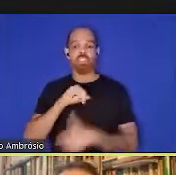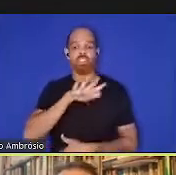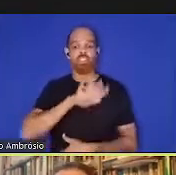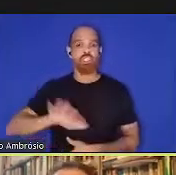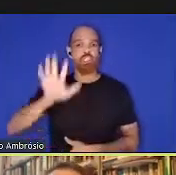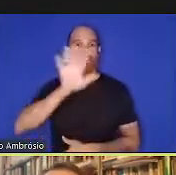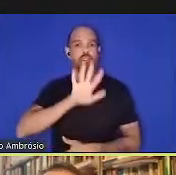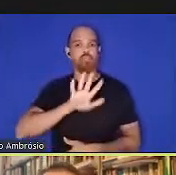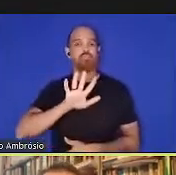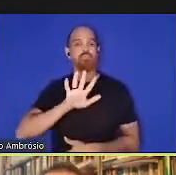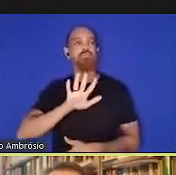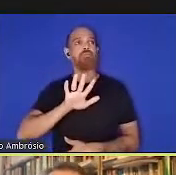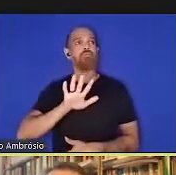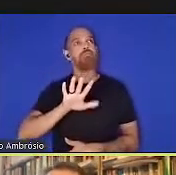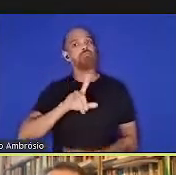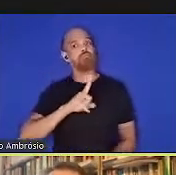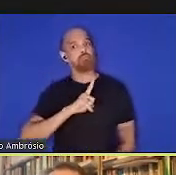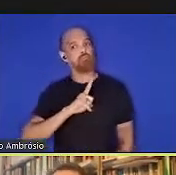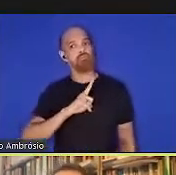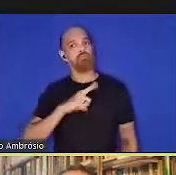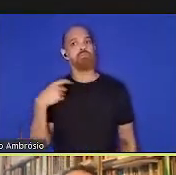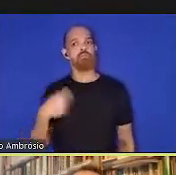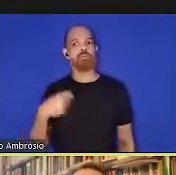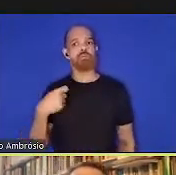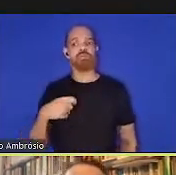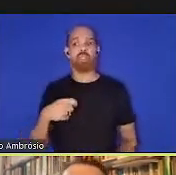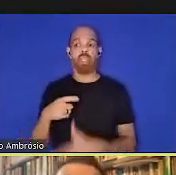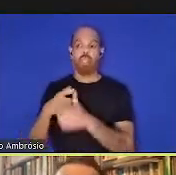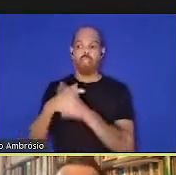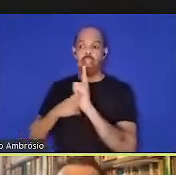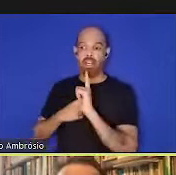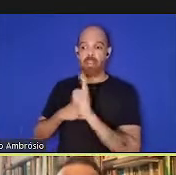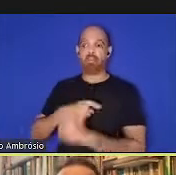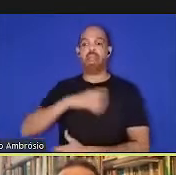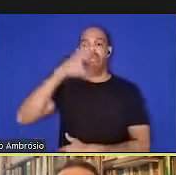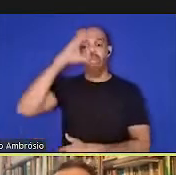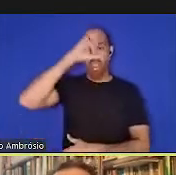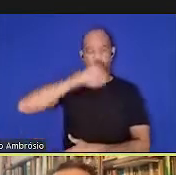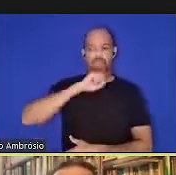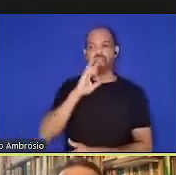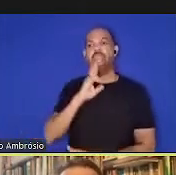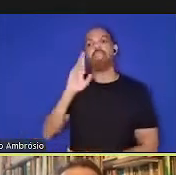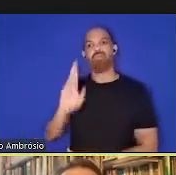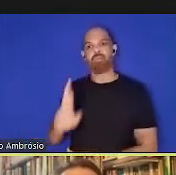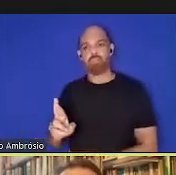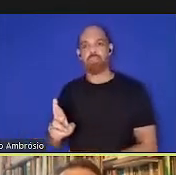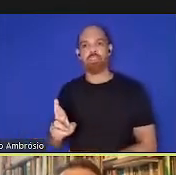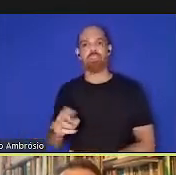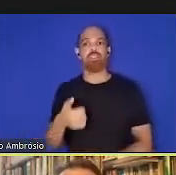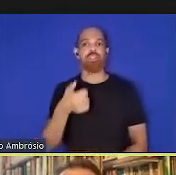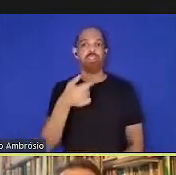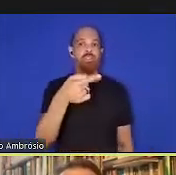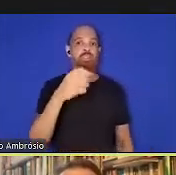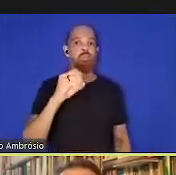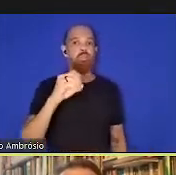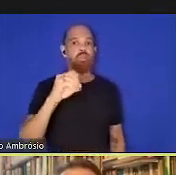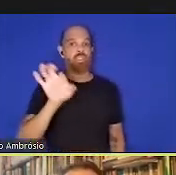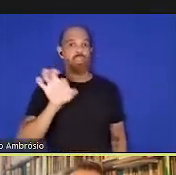nós temos que ter uma crise para aprender a responder bem a ela. 70% dos países